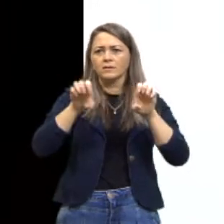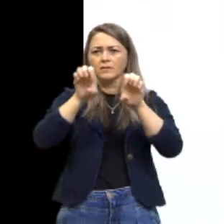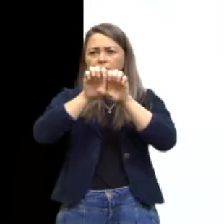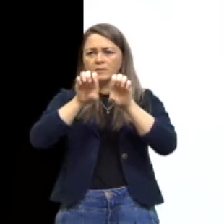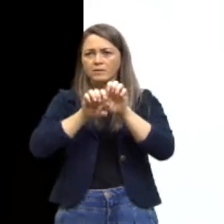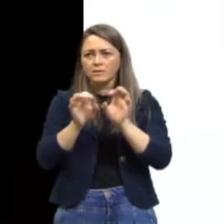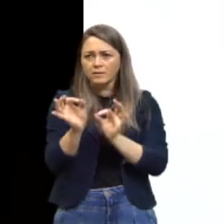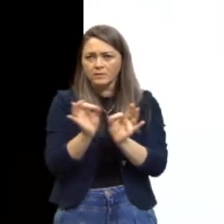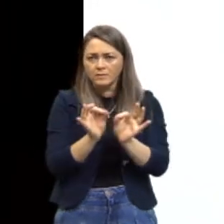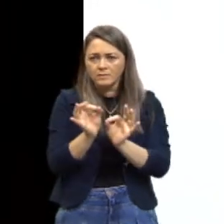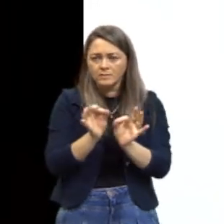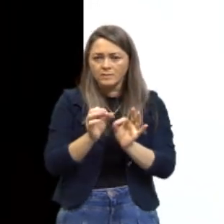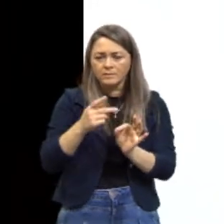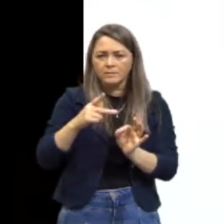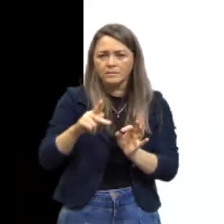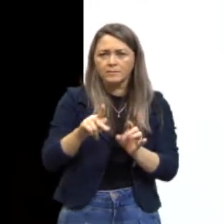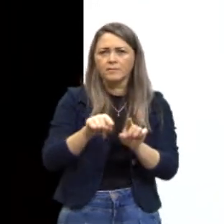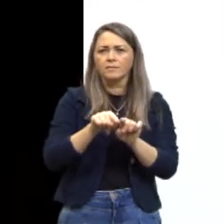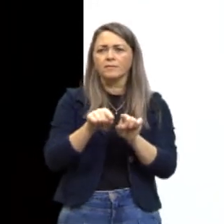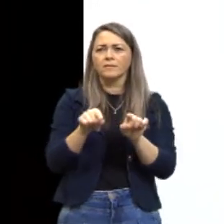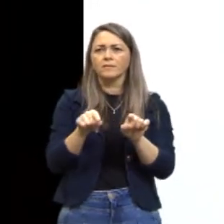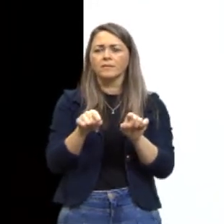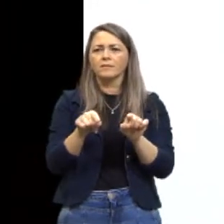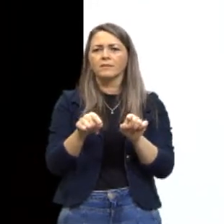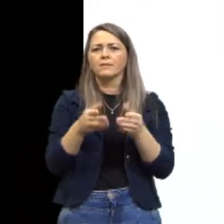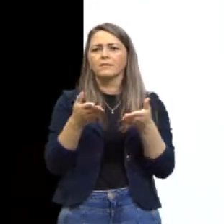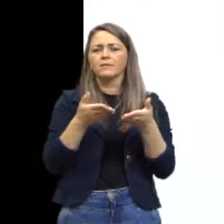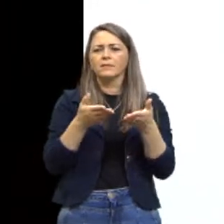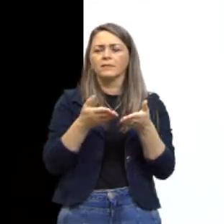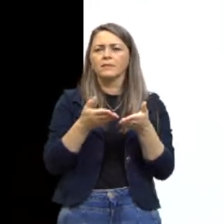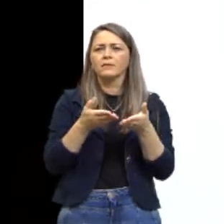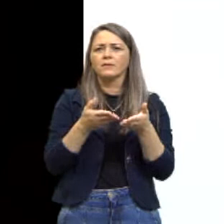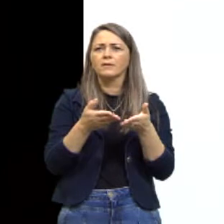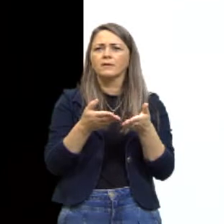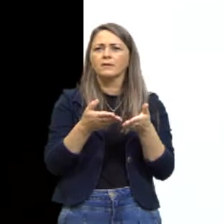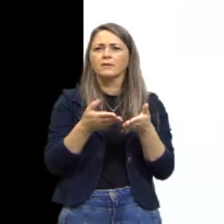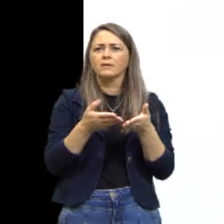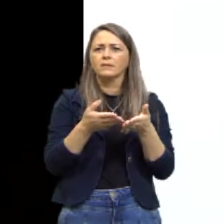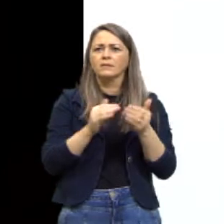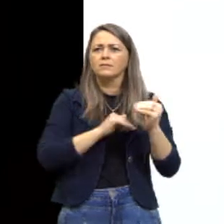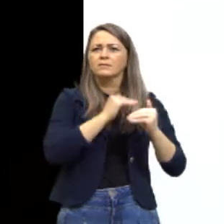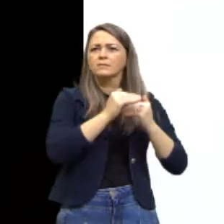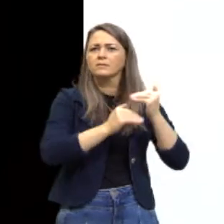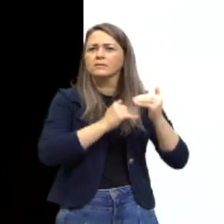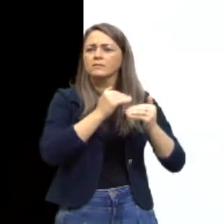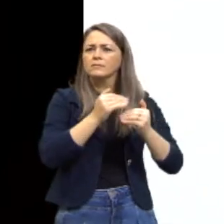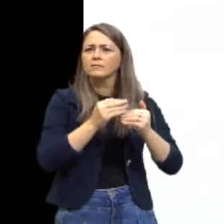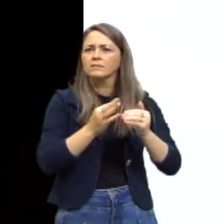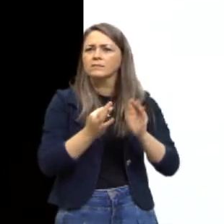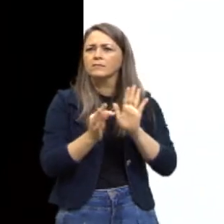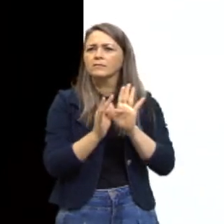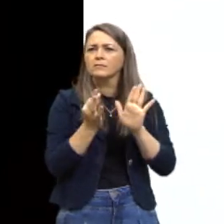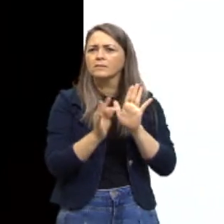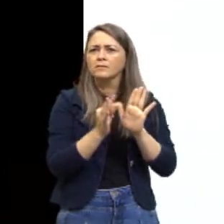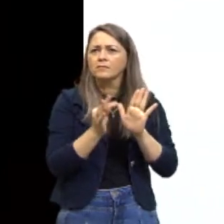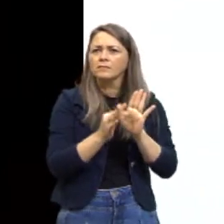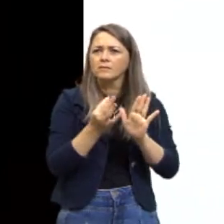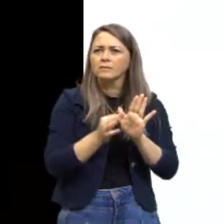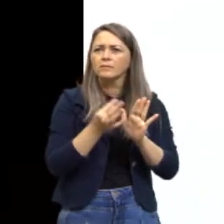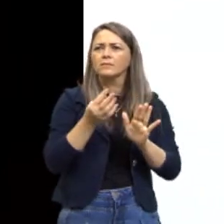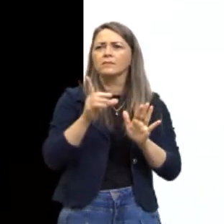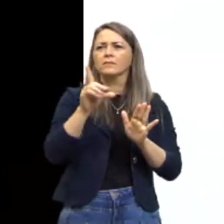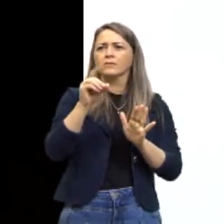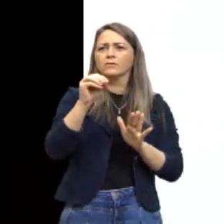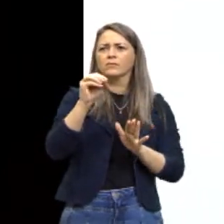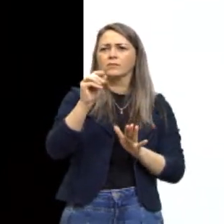organização dele e, recentemente, então, foi desenvolvido também uma teoria chamada dogma central